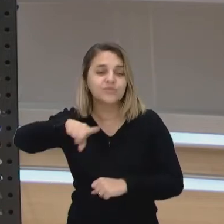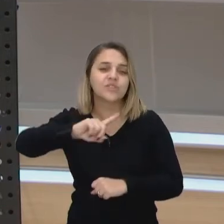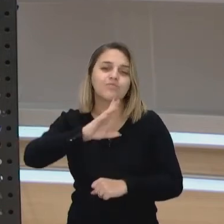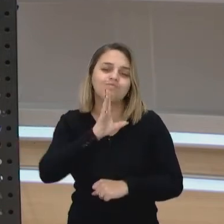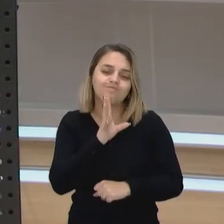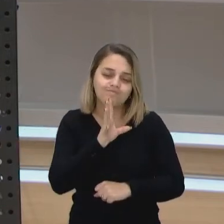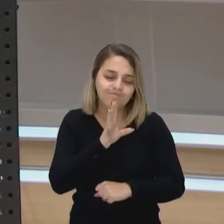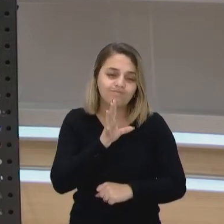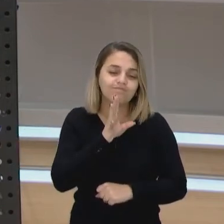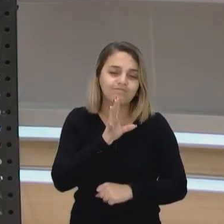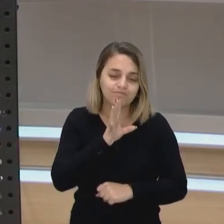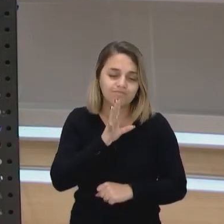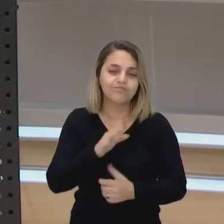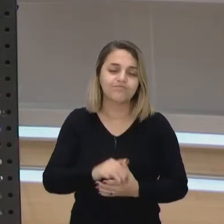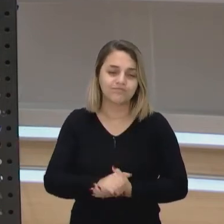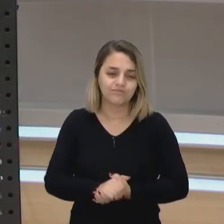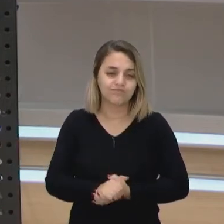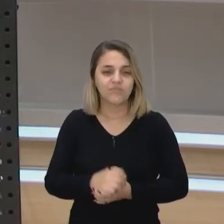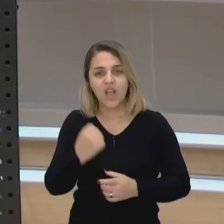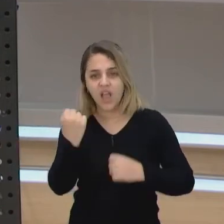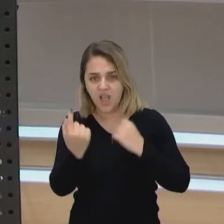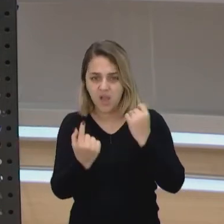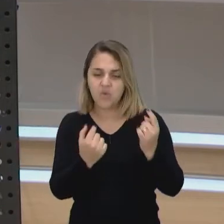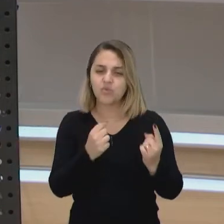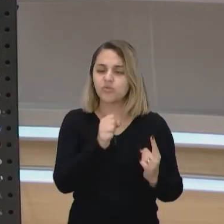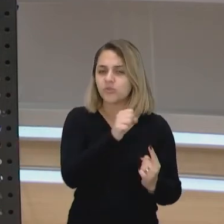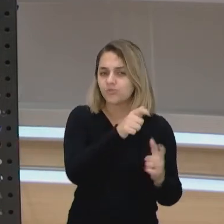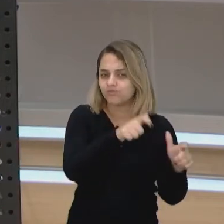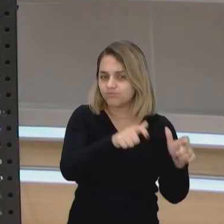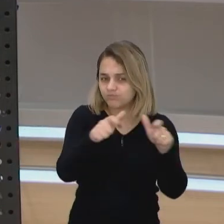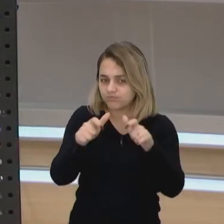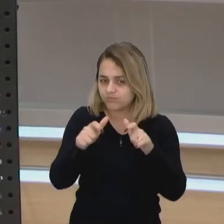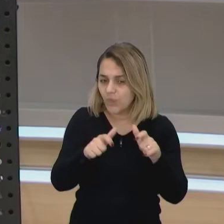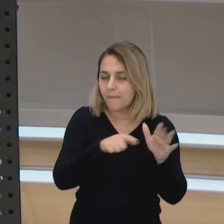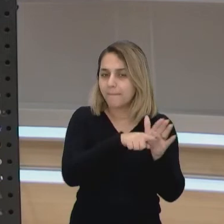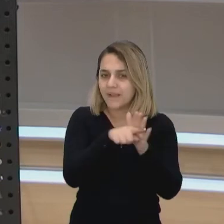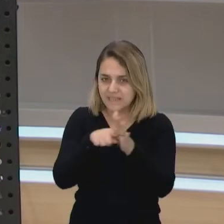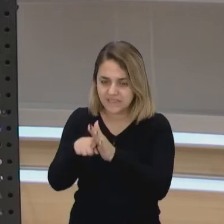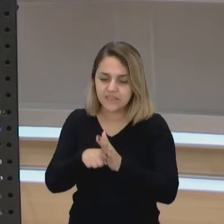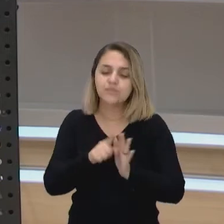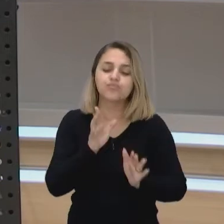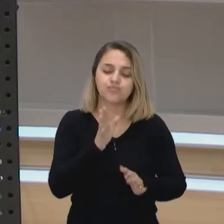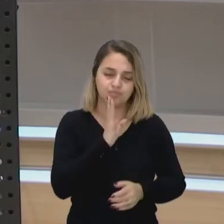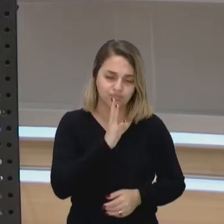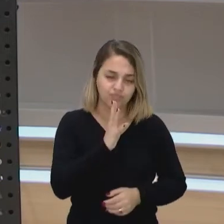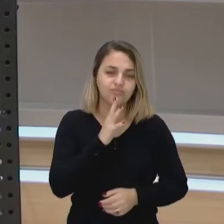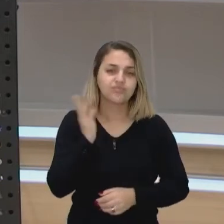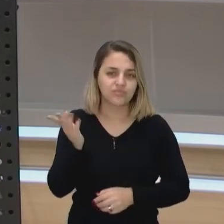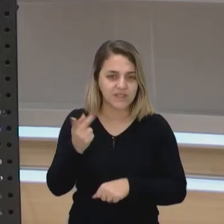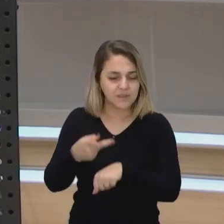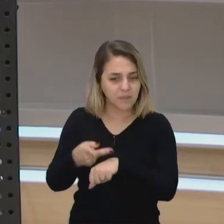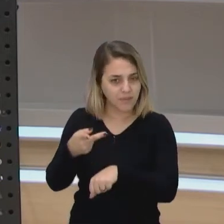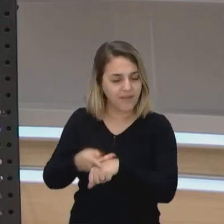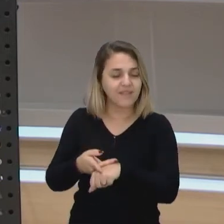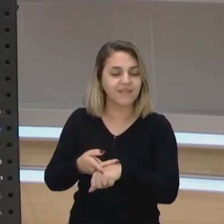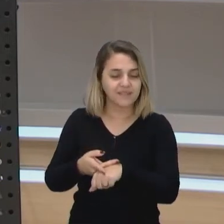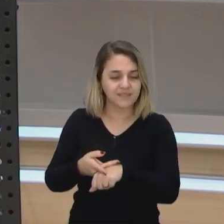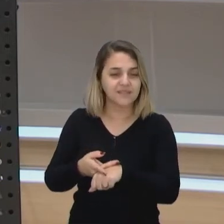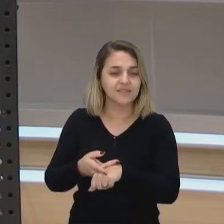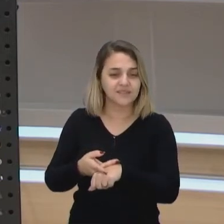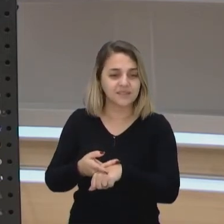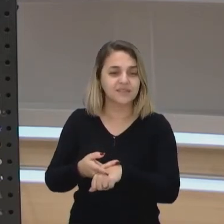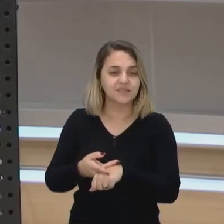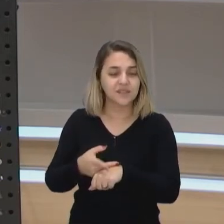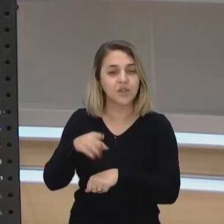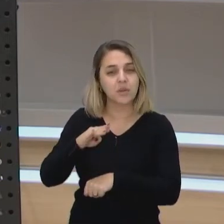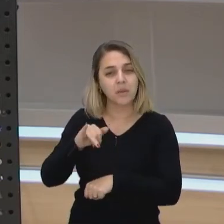conhecendo, já é de conhecimento de alguns setores, esse concreto que é denominado